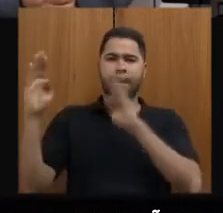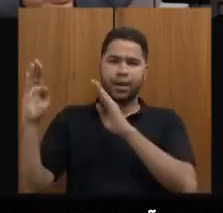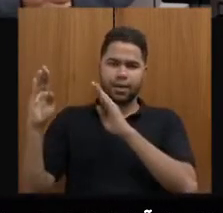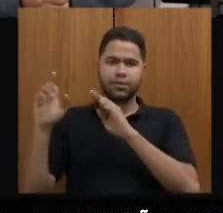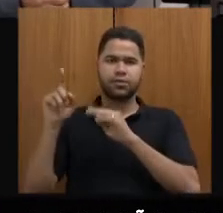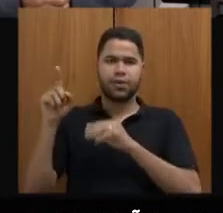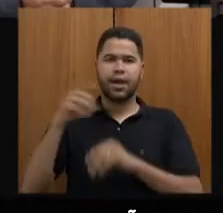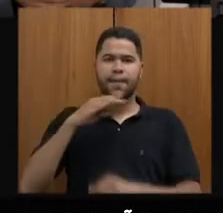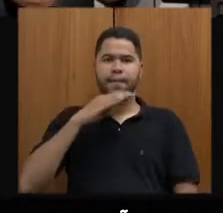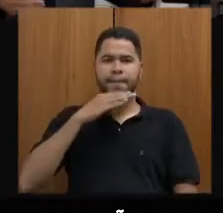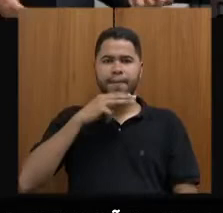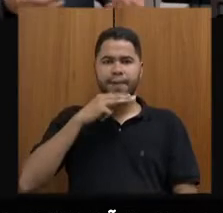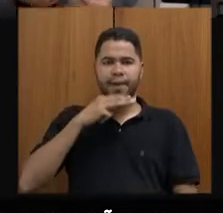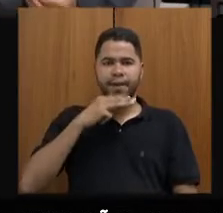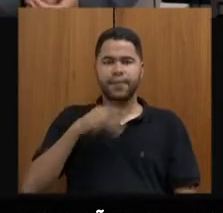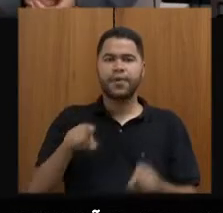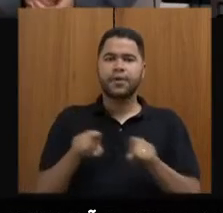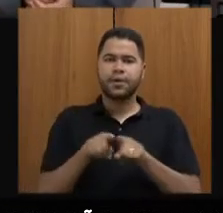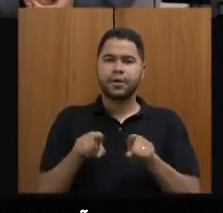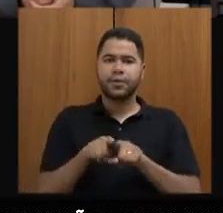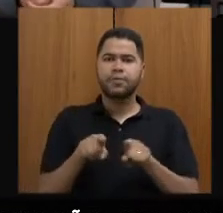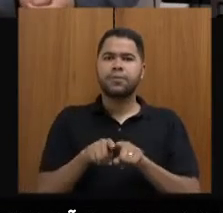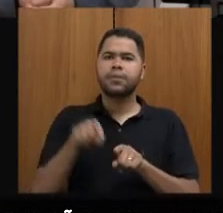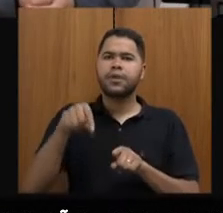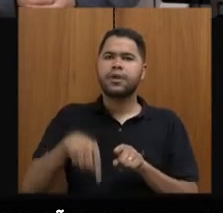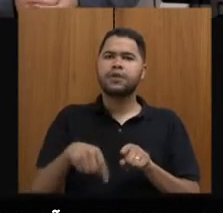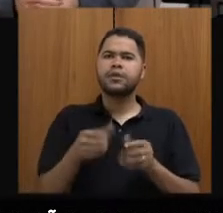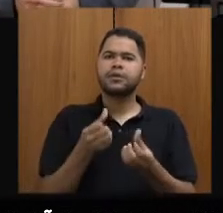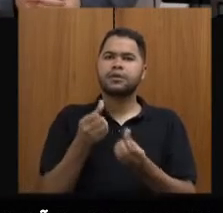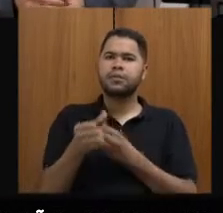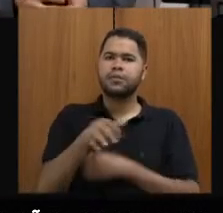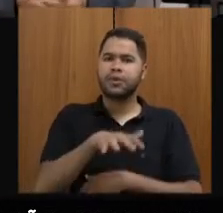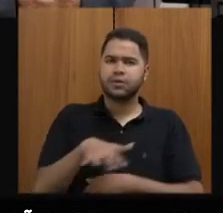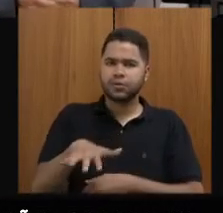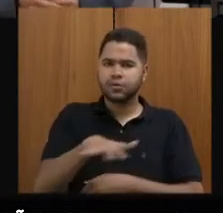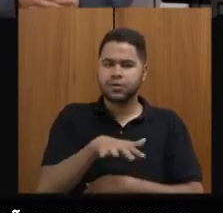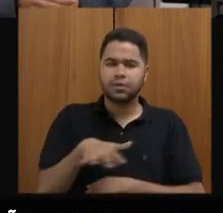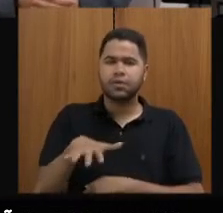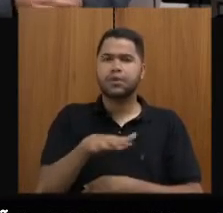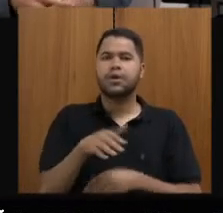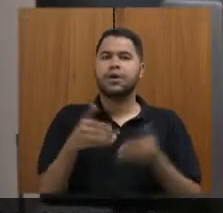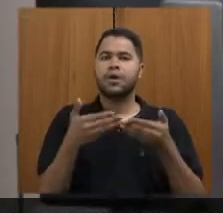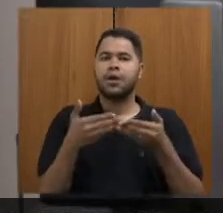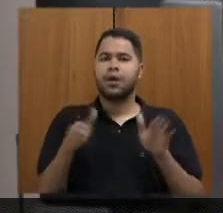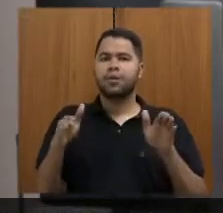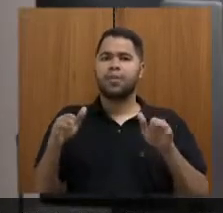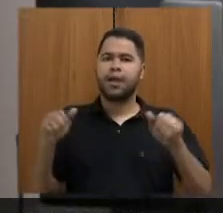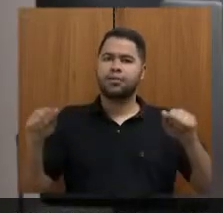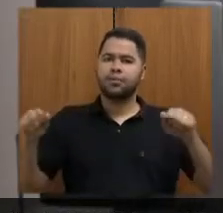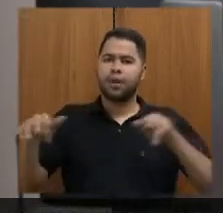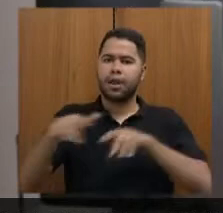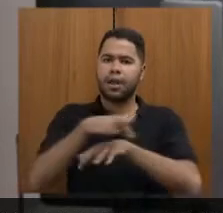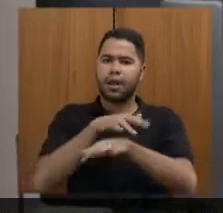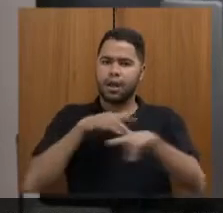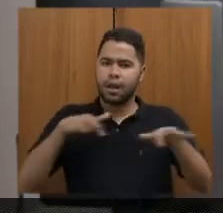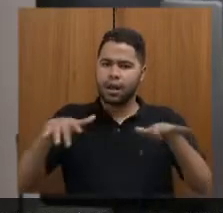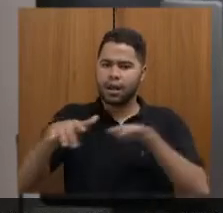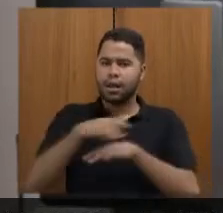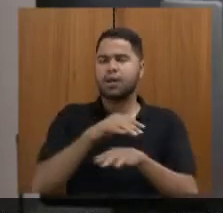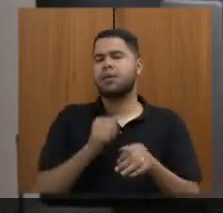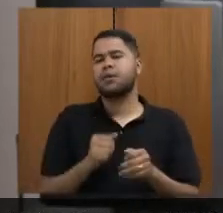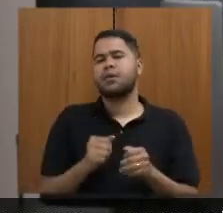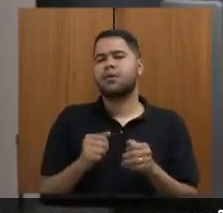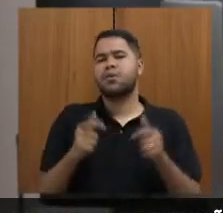Ele se transformou também, nesse semestre, em um espaço aberto ao público, um espaço, um